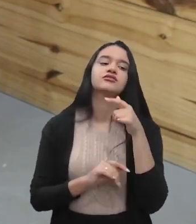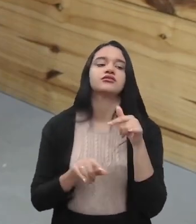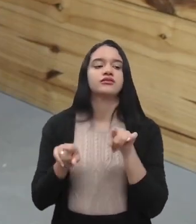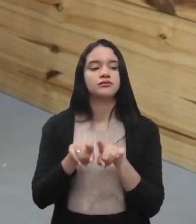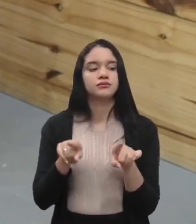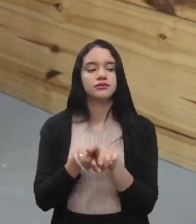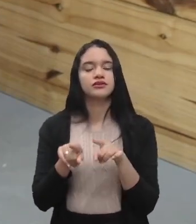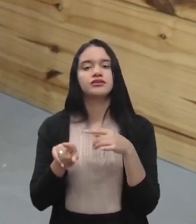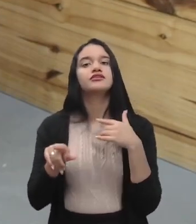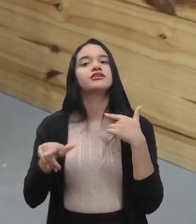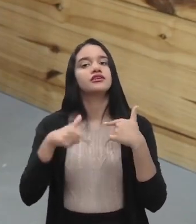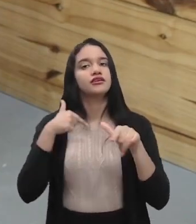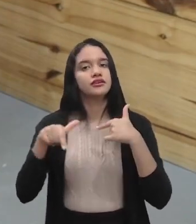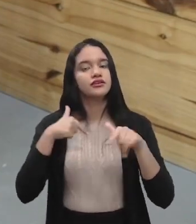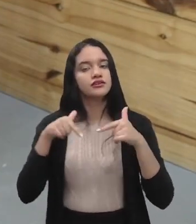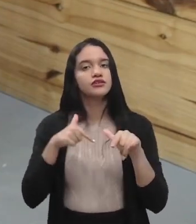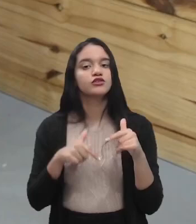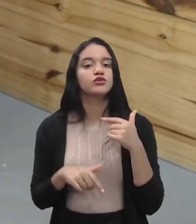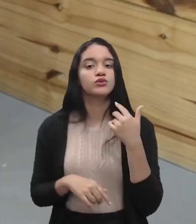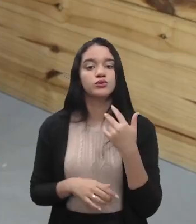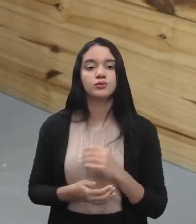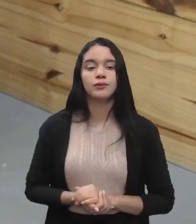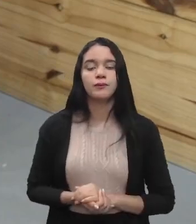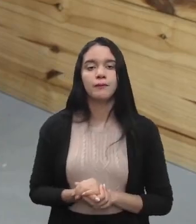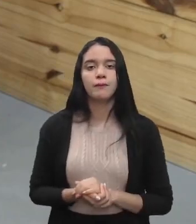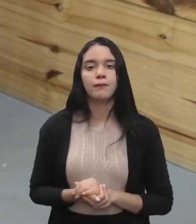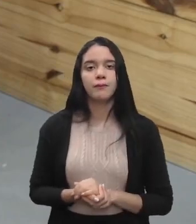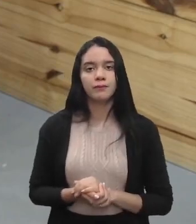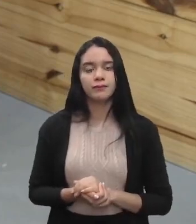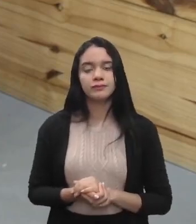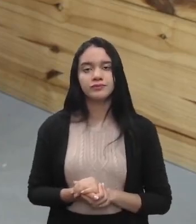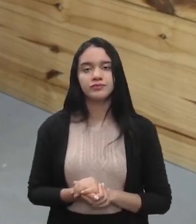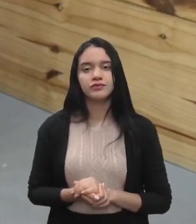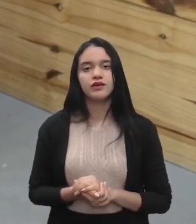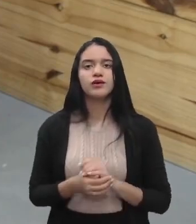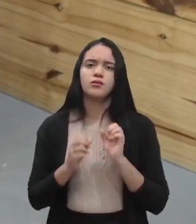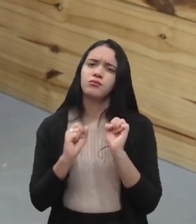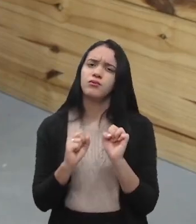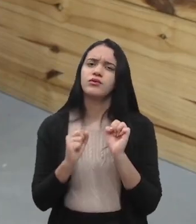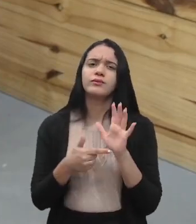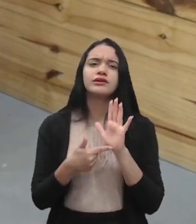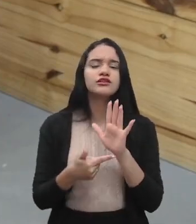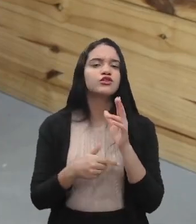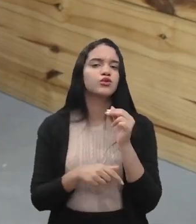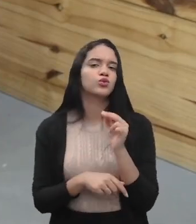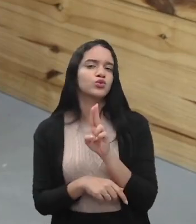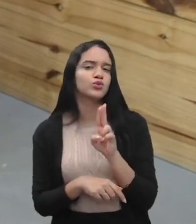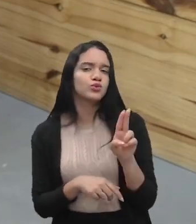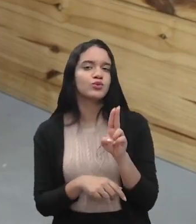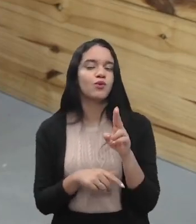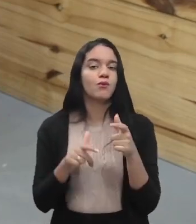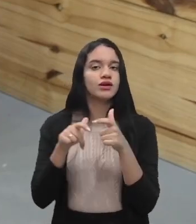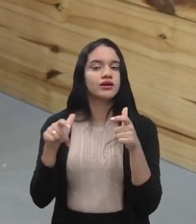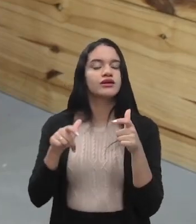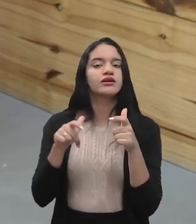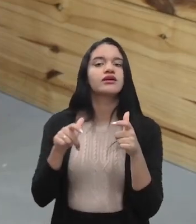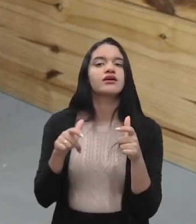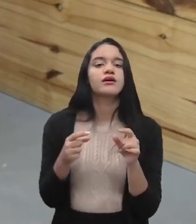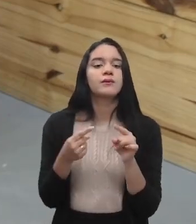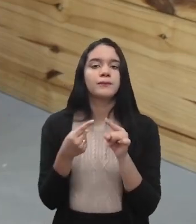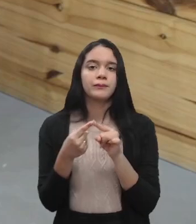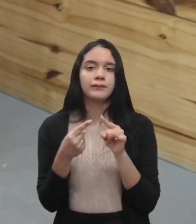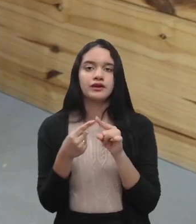trabalho. E essas duas siglas aí, né, que pode parecer um nome grande, um nome estranho, mas é o quê?